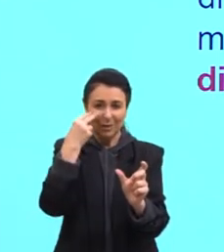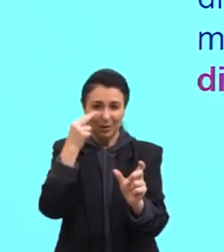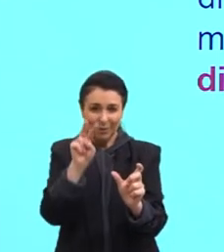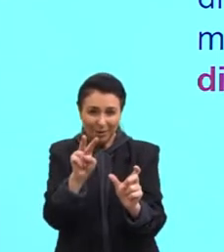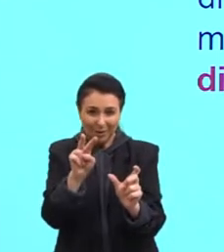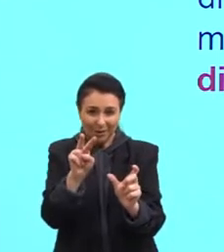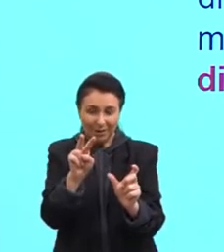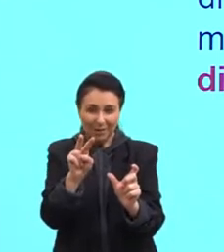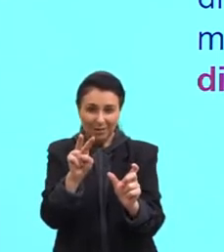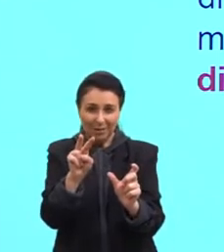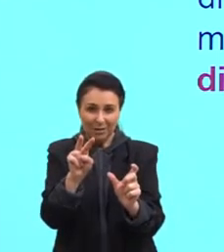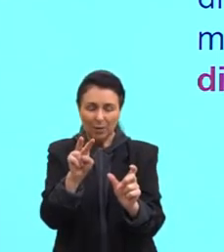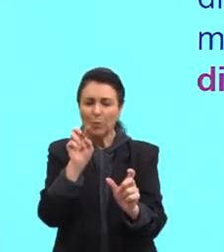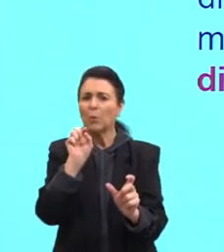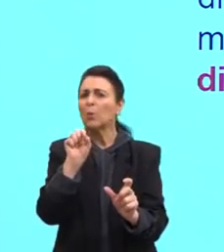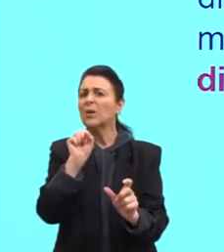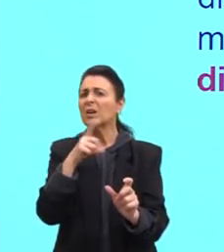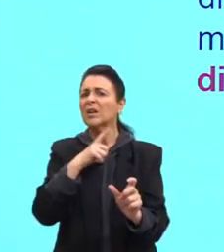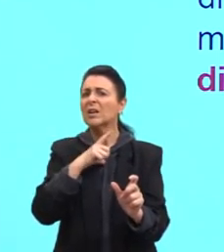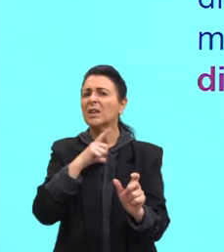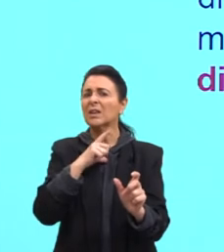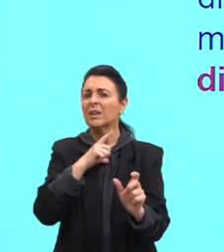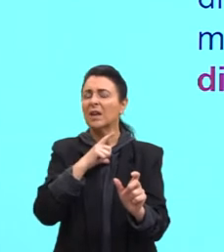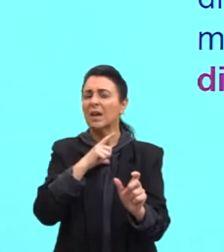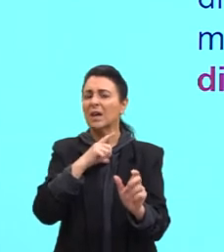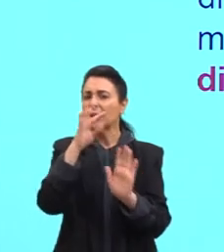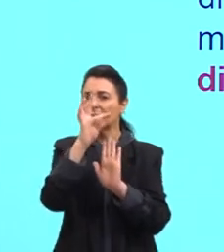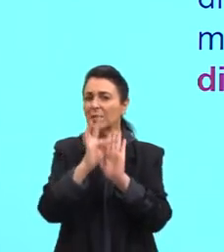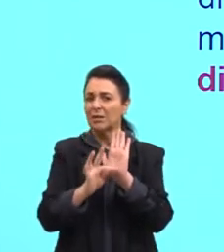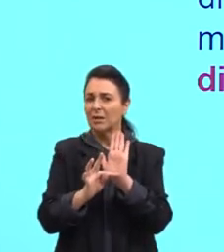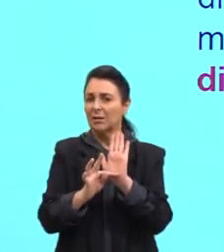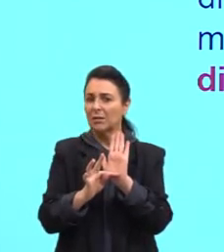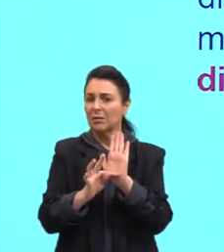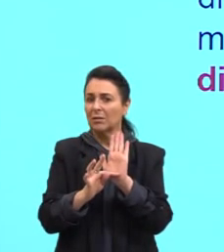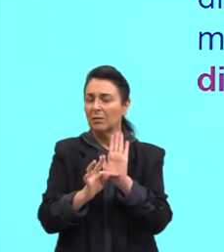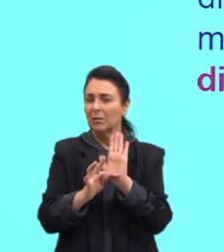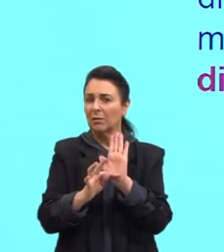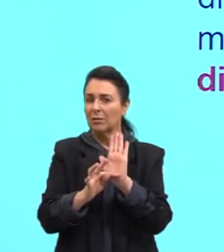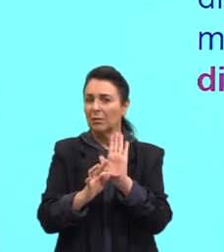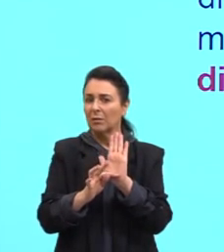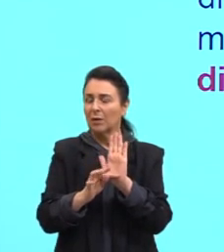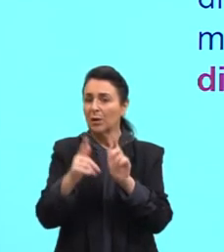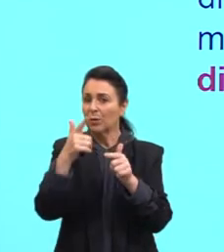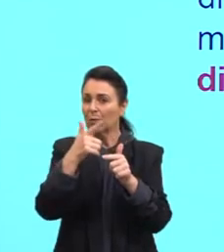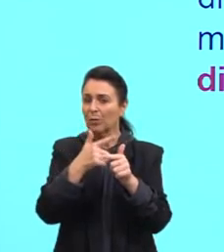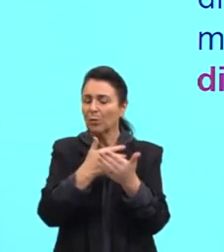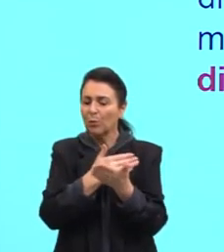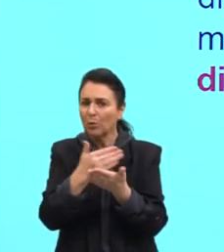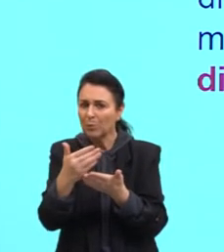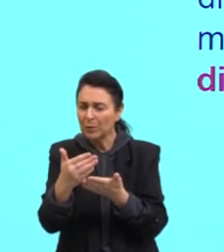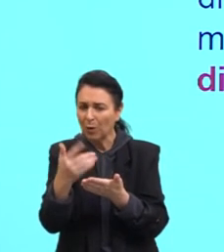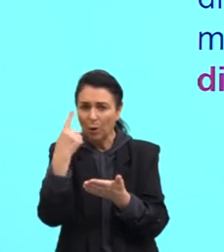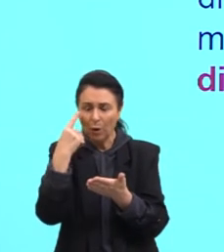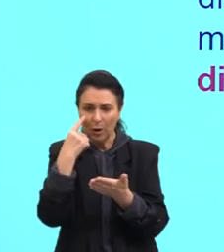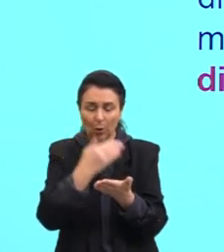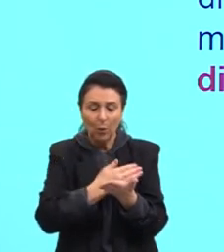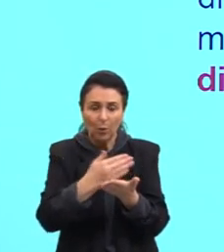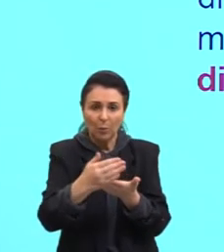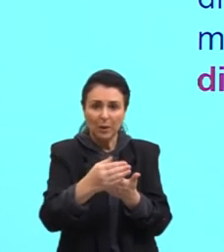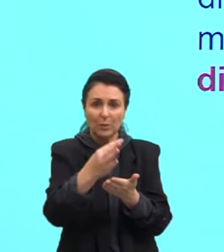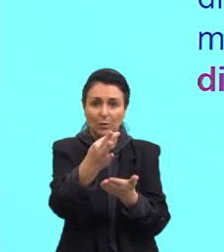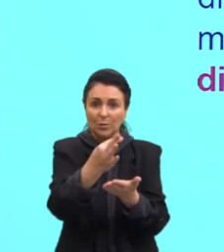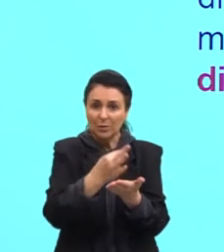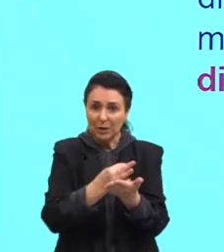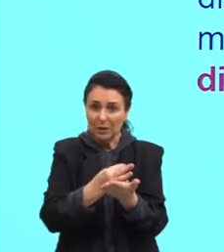o texto? Sobre problemas. Começou o título. Começou lá no início do texto, está colocando